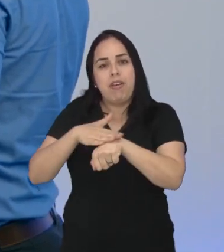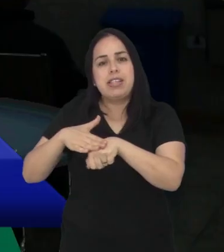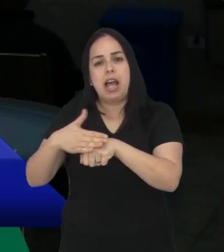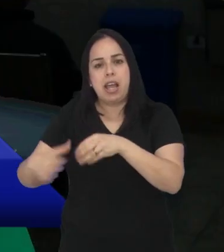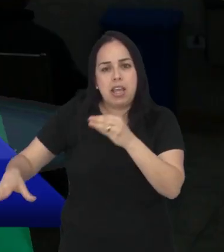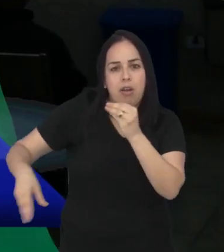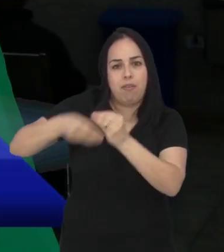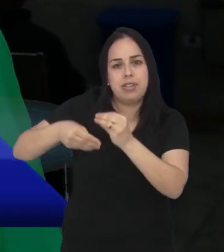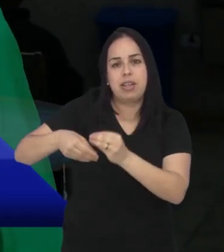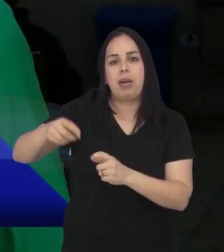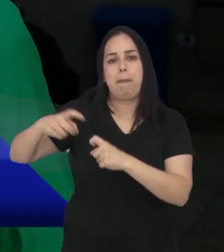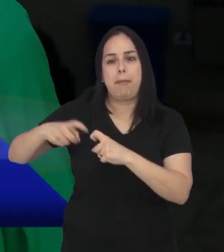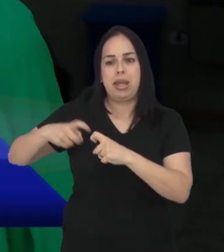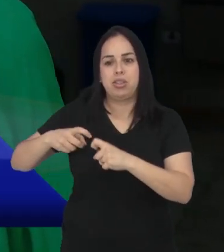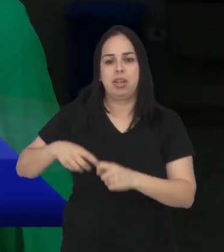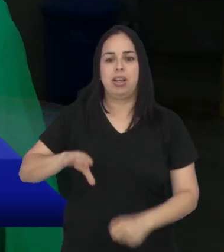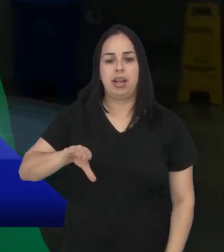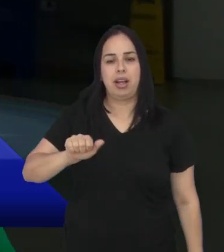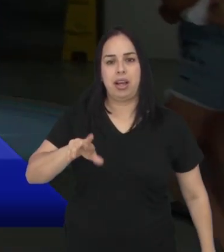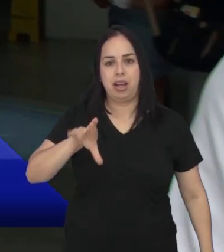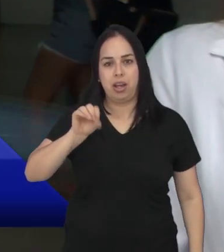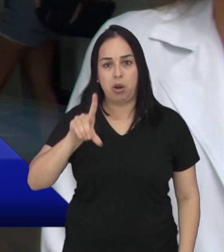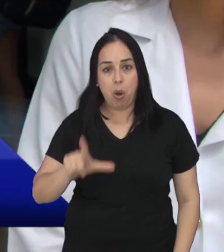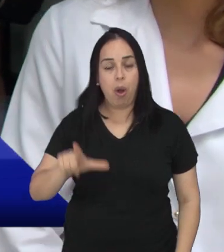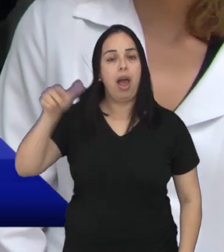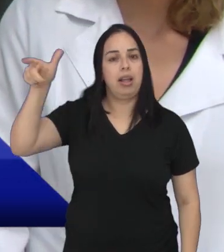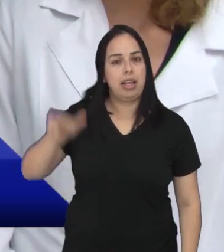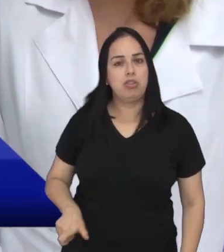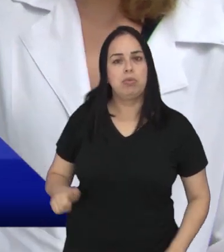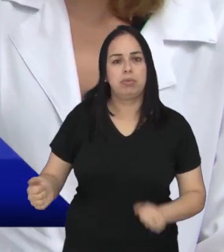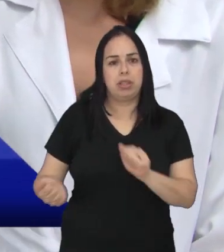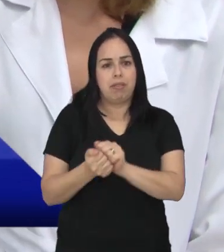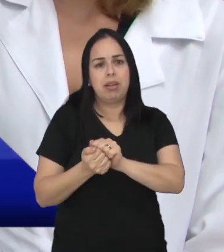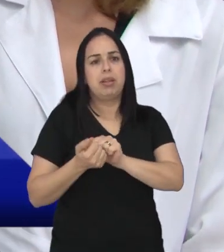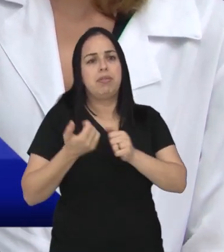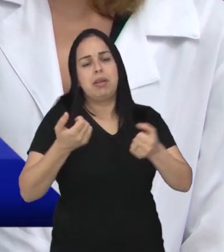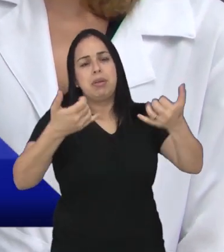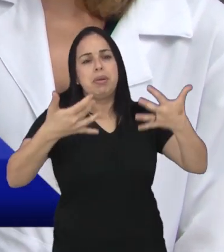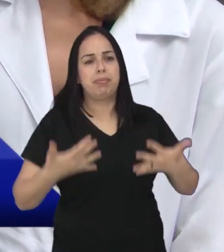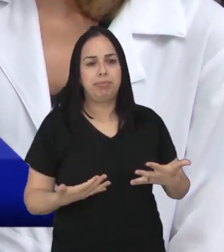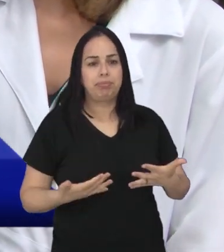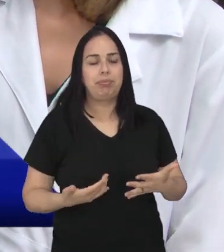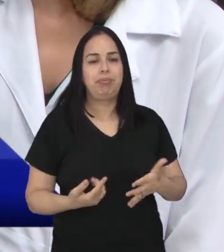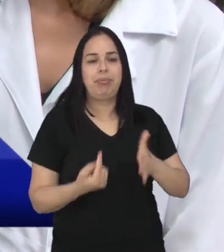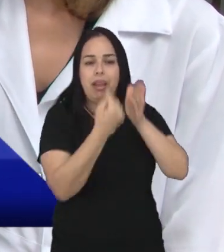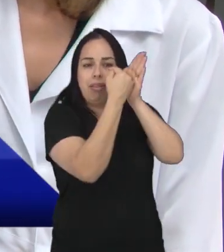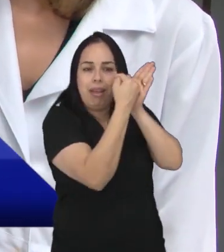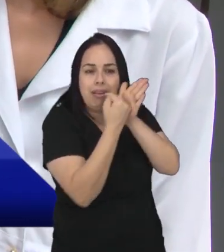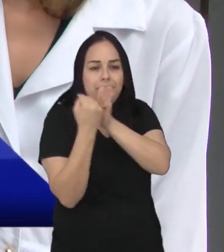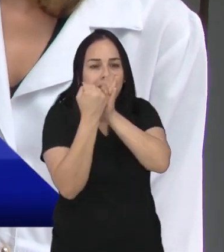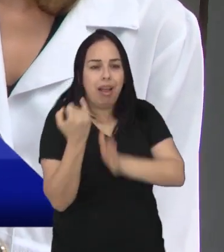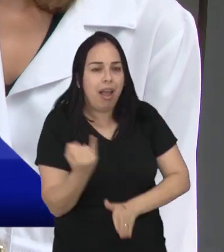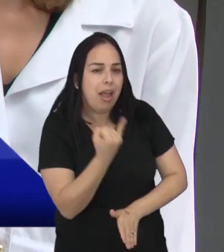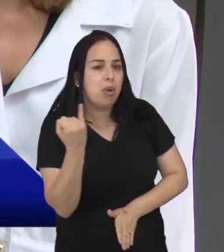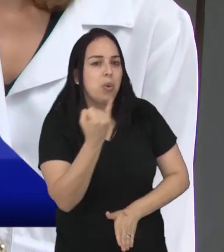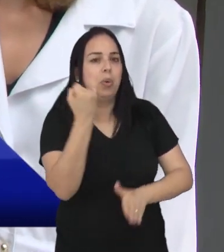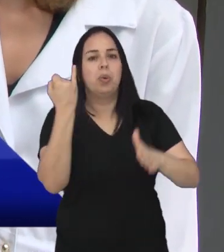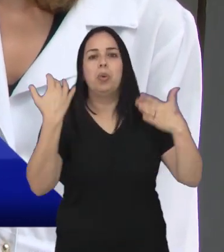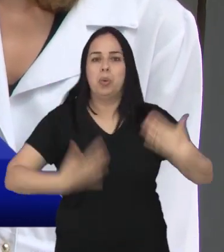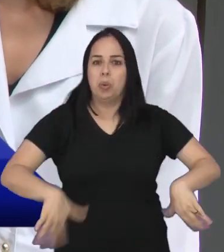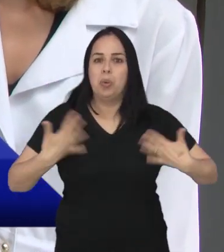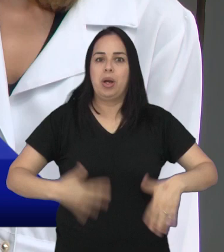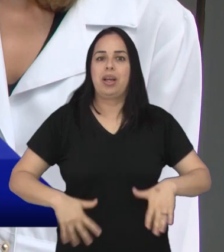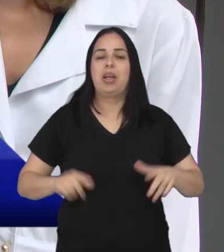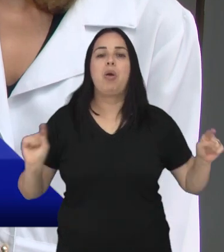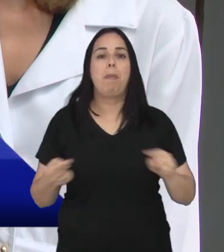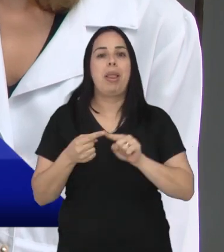trazer e a gente vai complementar isso com a doutora Carol Escapa que já está aqui com a gente e vai dar mais informações sobre isso. Doutora, teste do olhinho